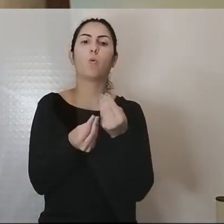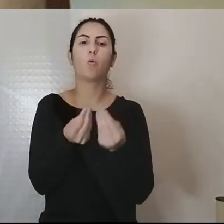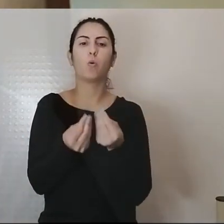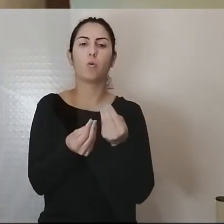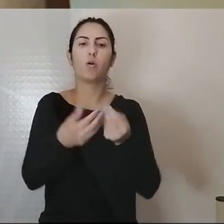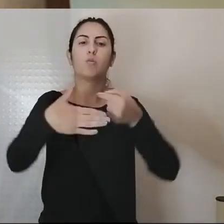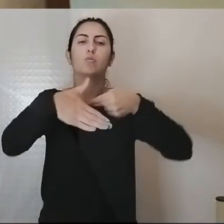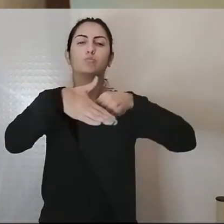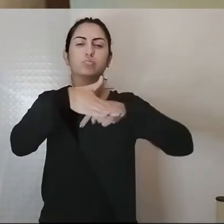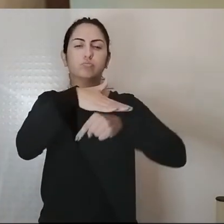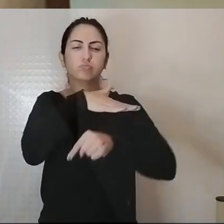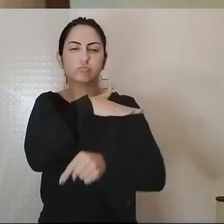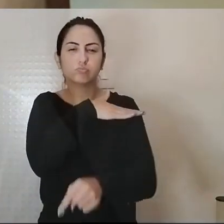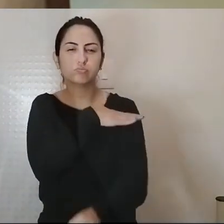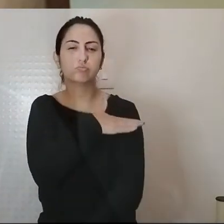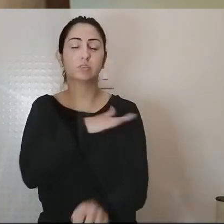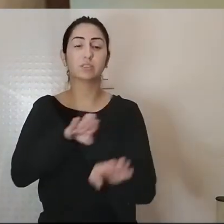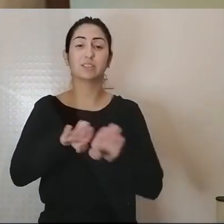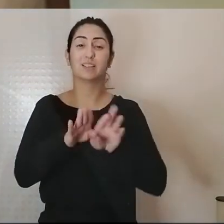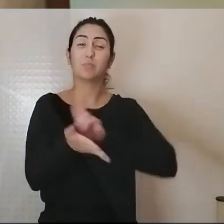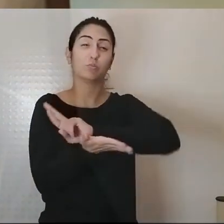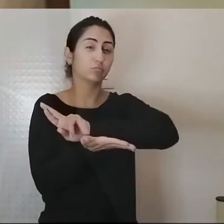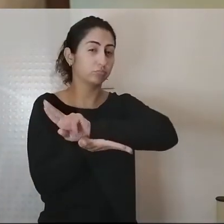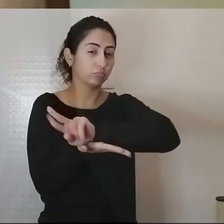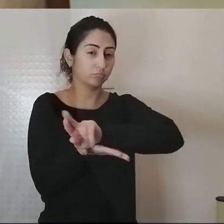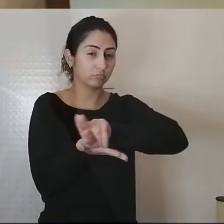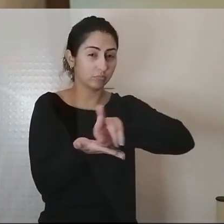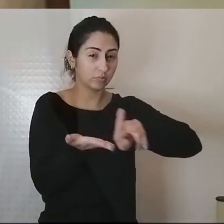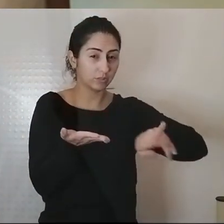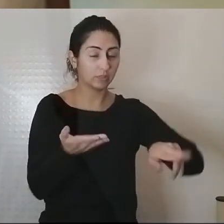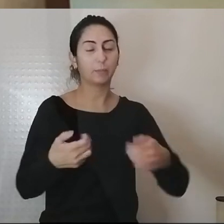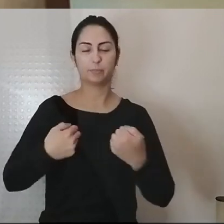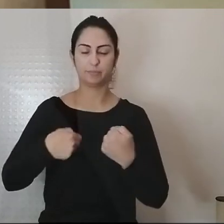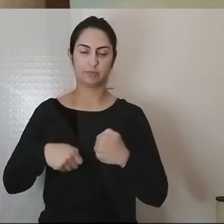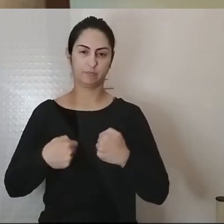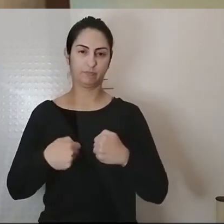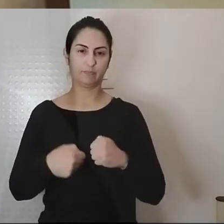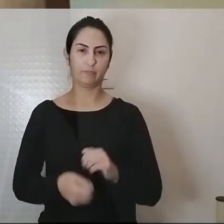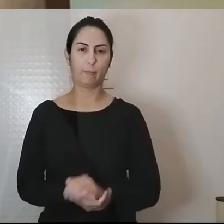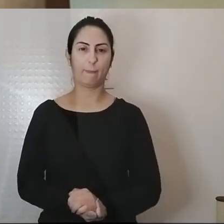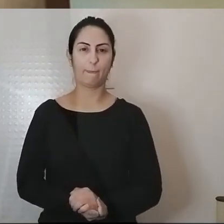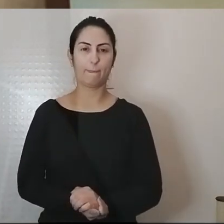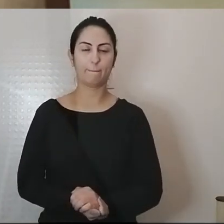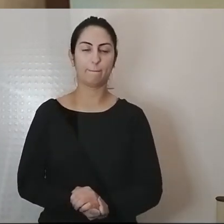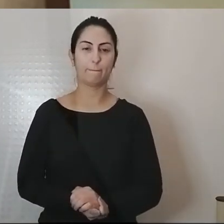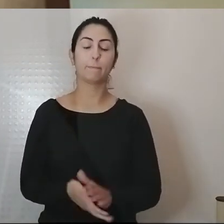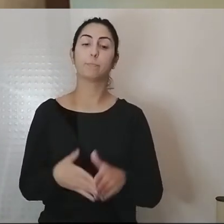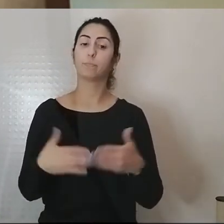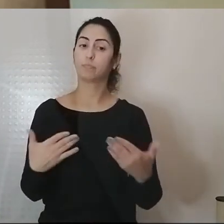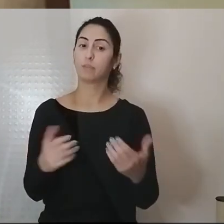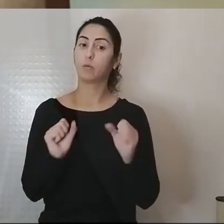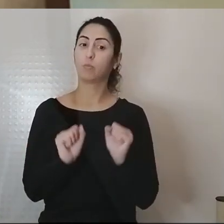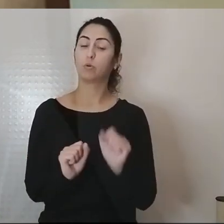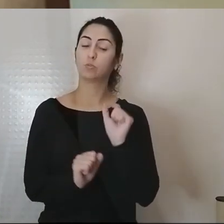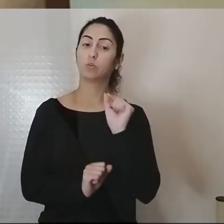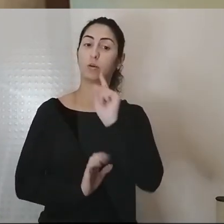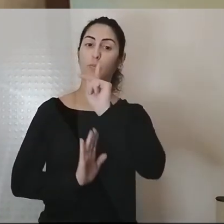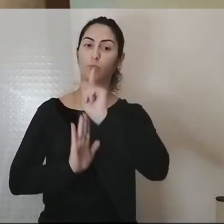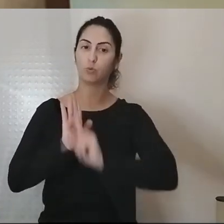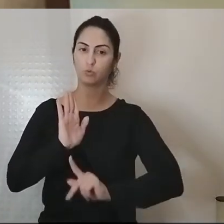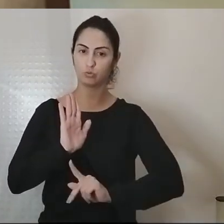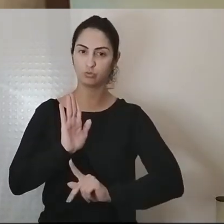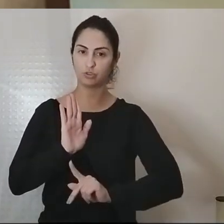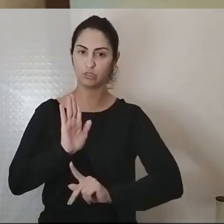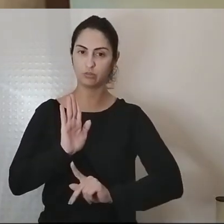em negociação em mundos plurais é necessária torna-se portanto um projeto que